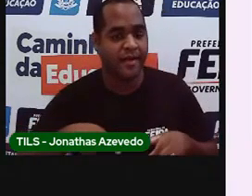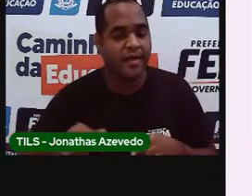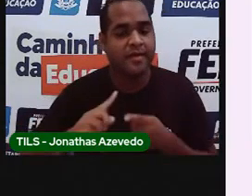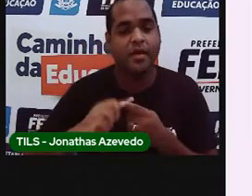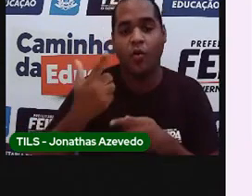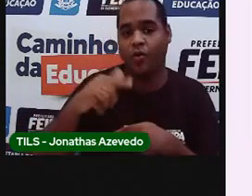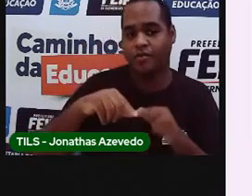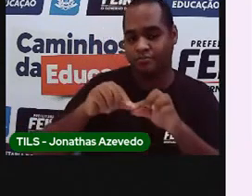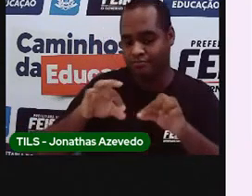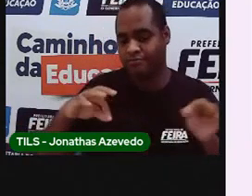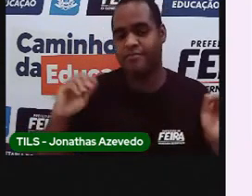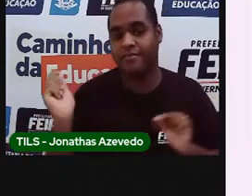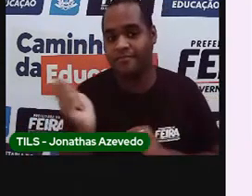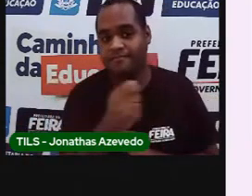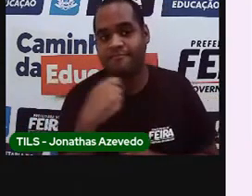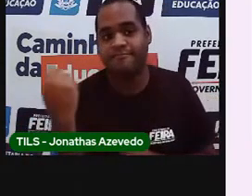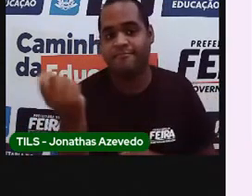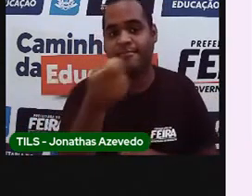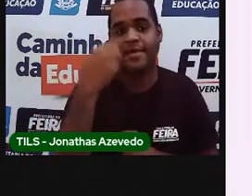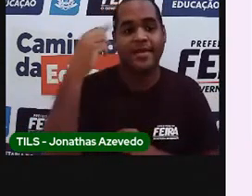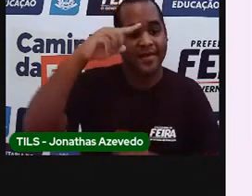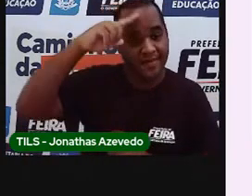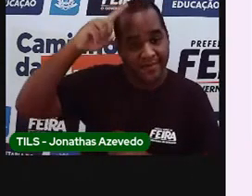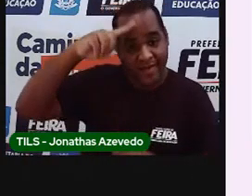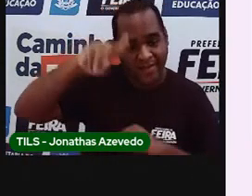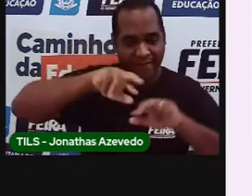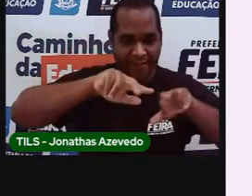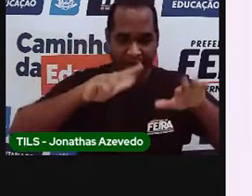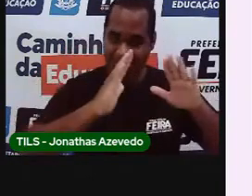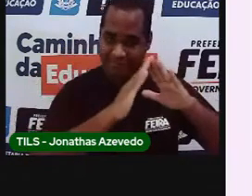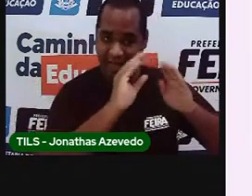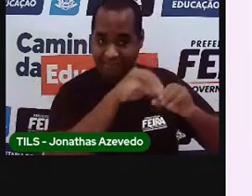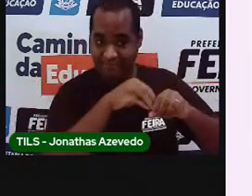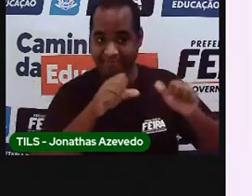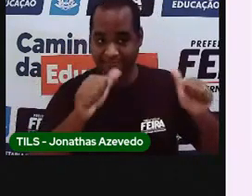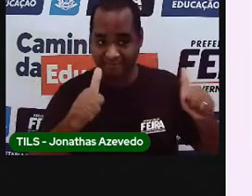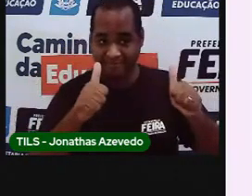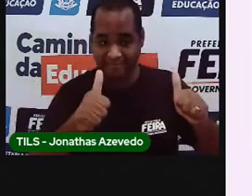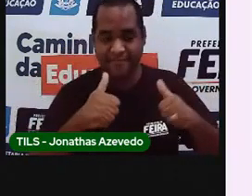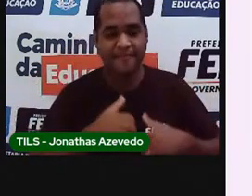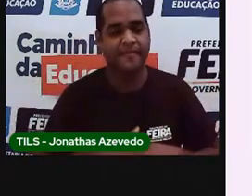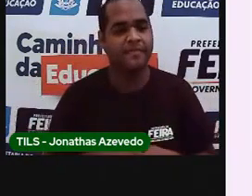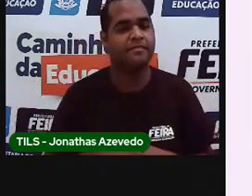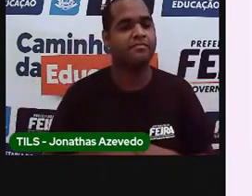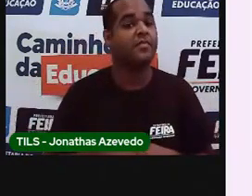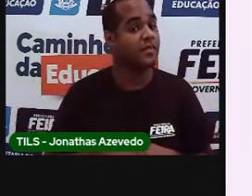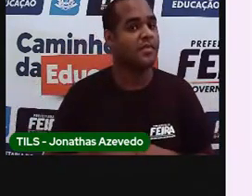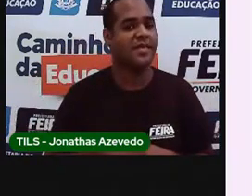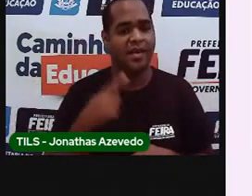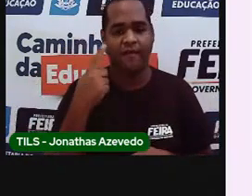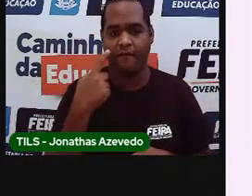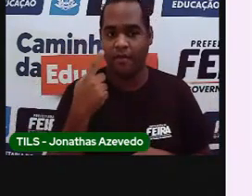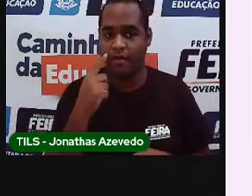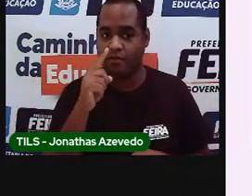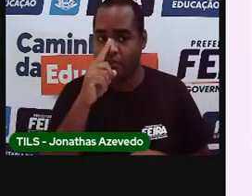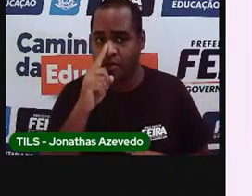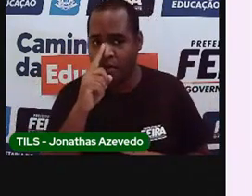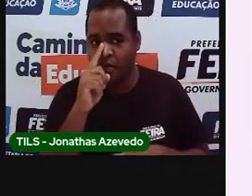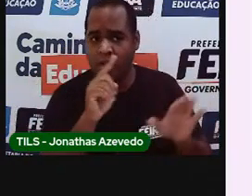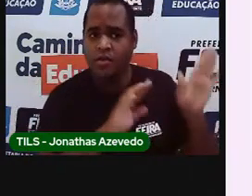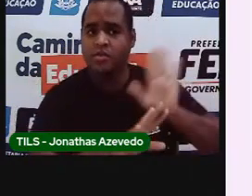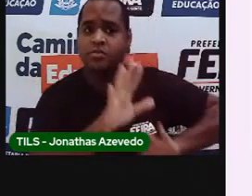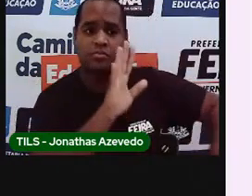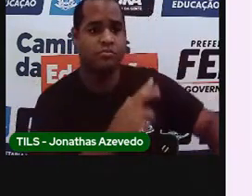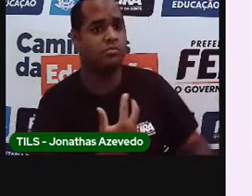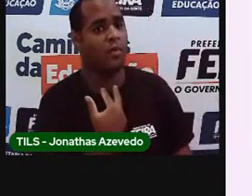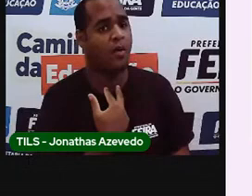tiras de tecidos para inventar as suas acrobacias em casa. Sem se colocar em risco.